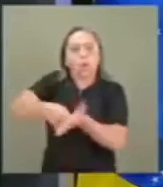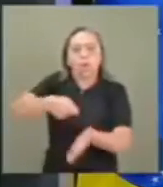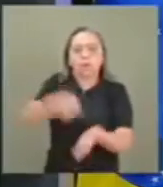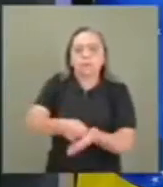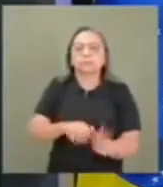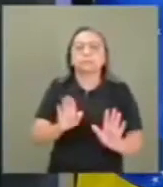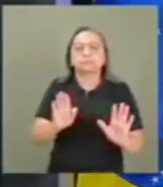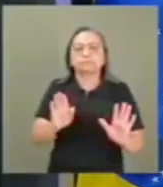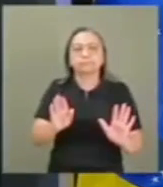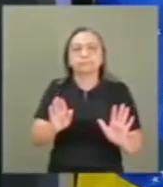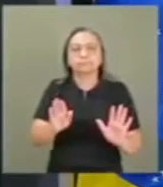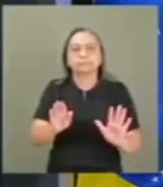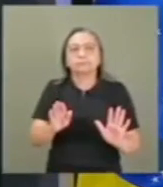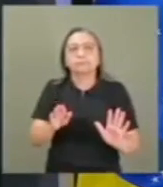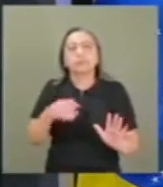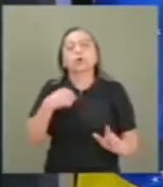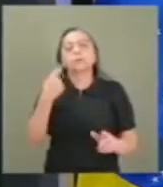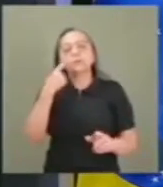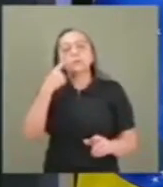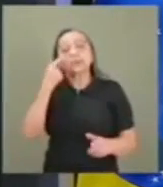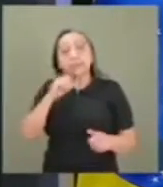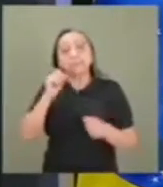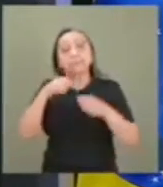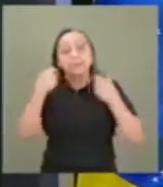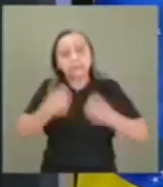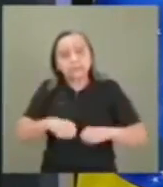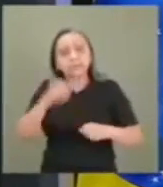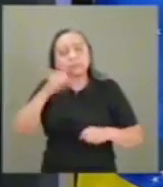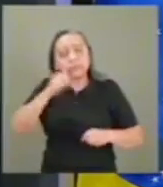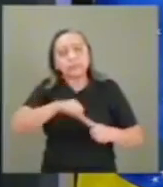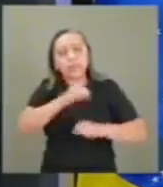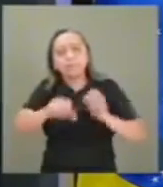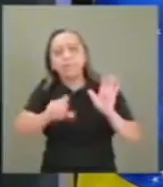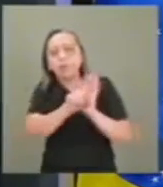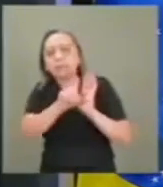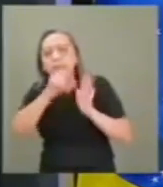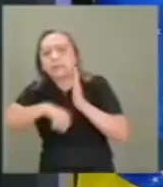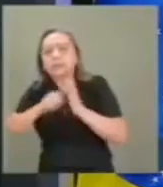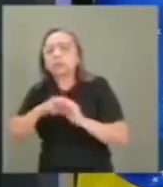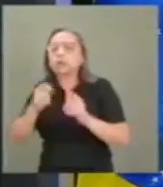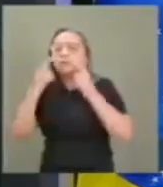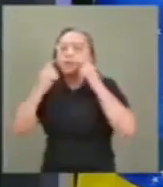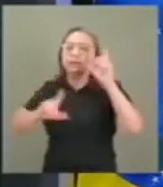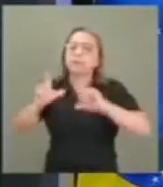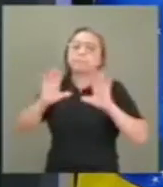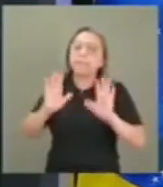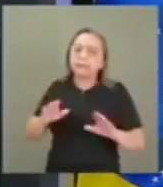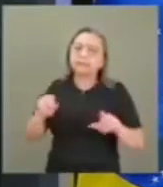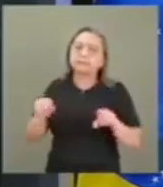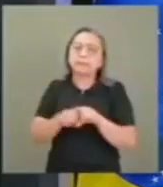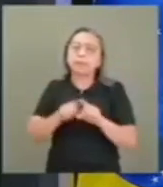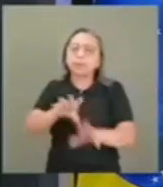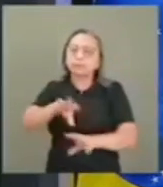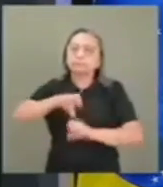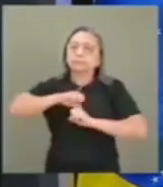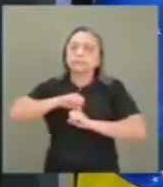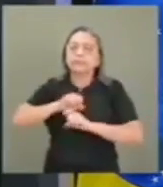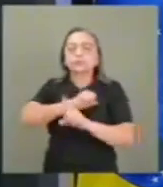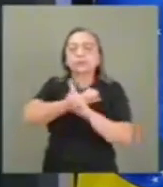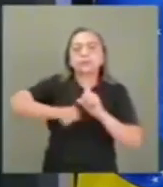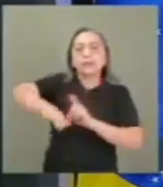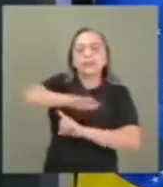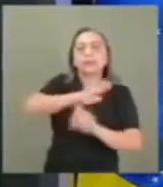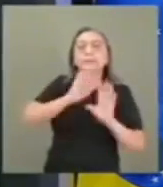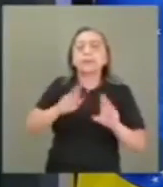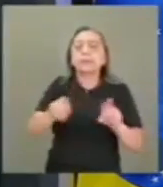Nós queremos fazer uma reforma tributária que, de fato, não só venha atender, naturalmente, a aspiração da sociedade brasileira,